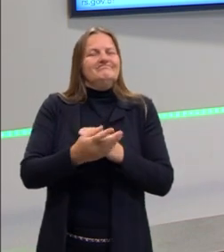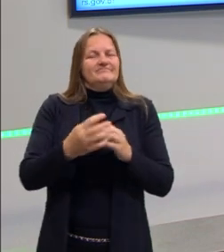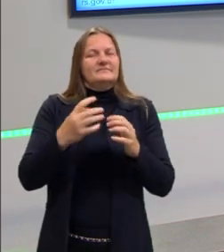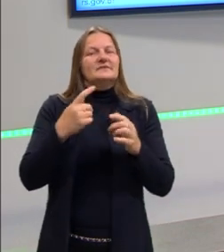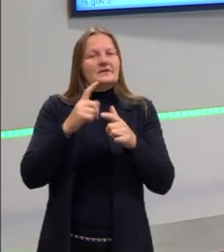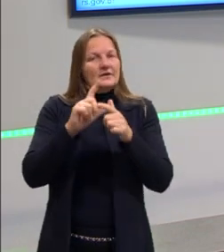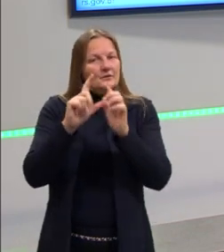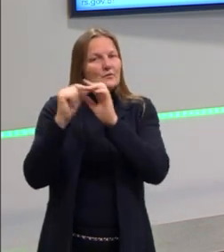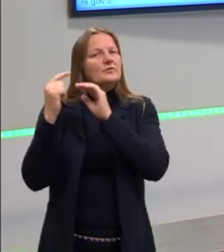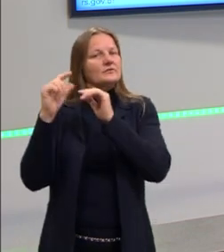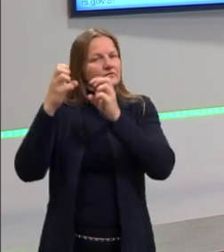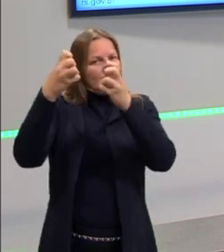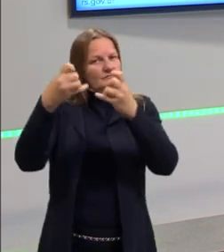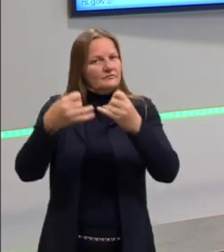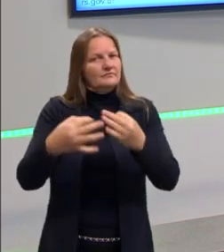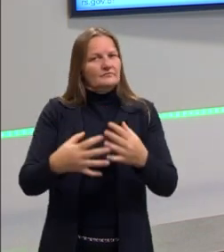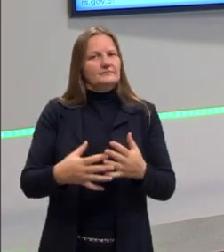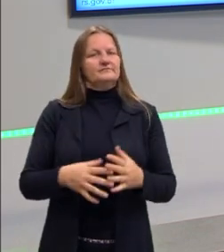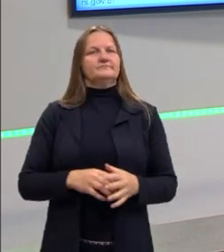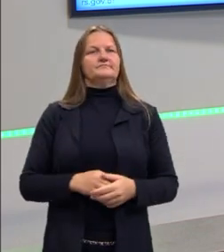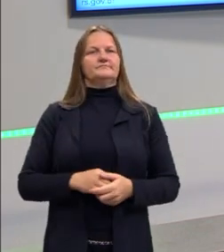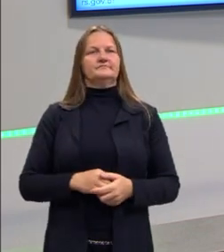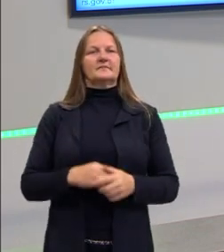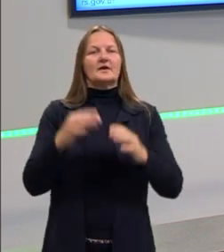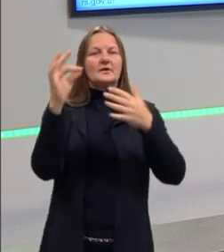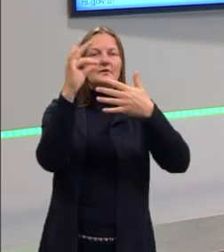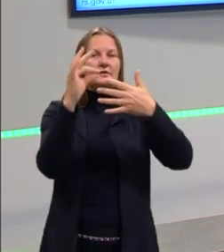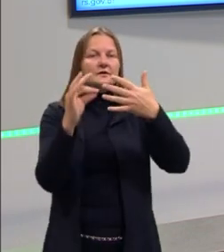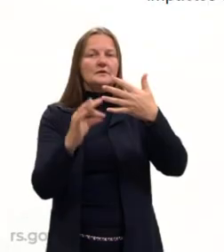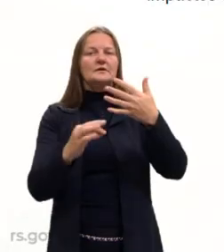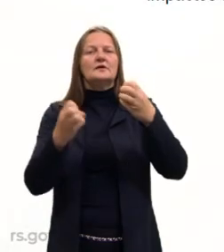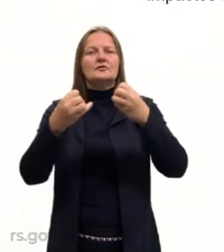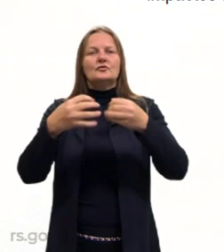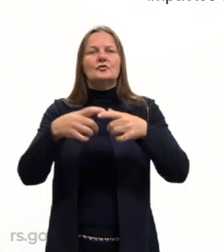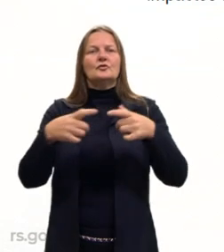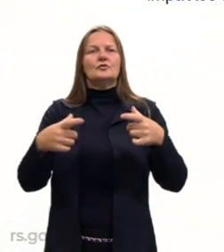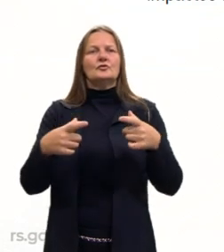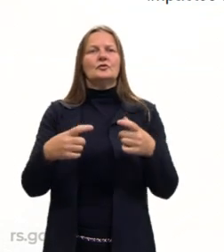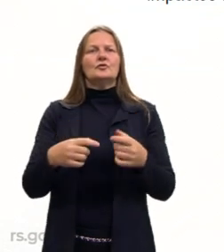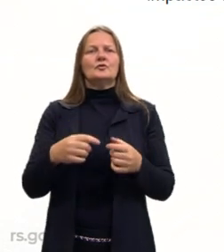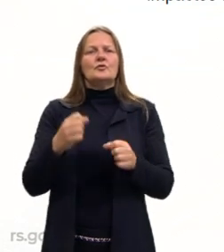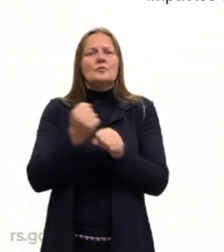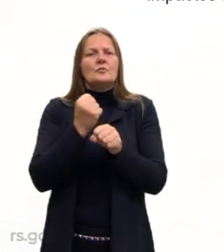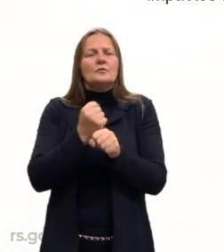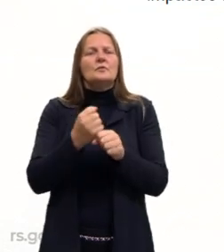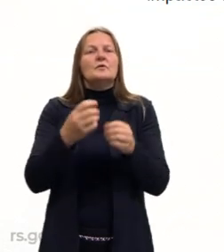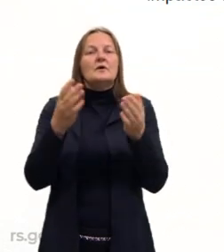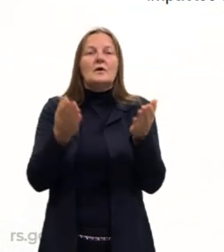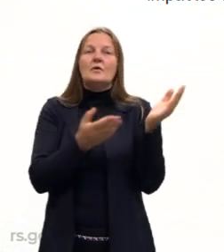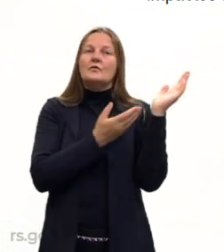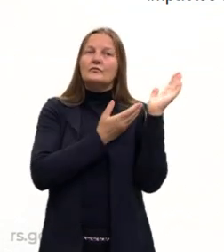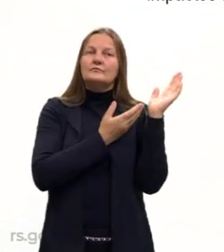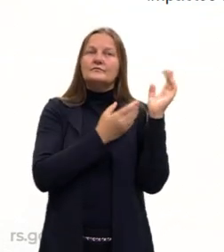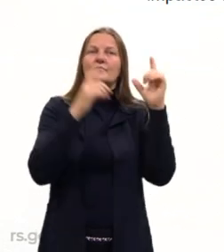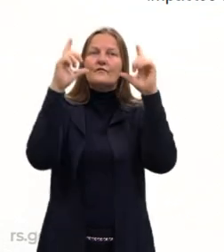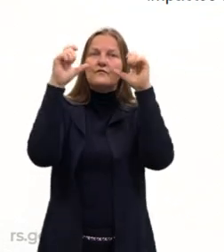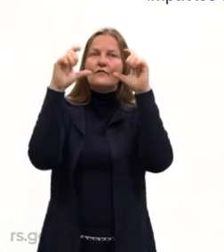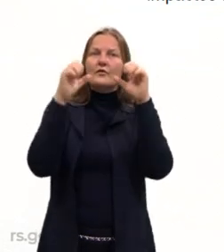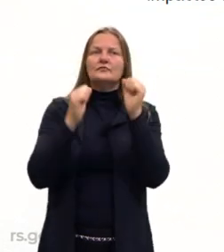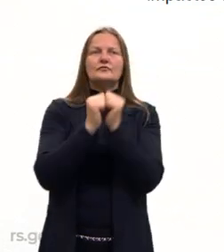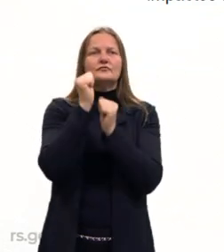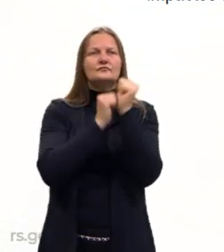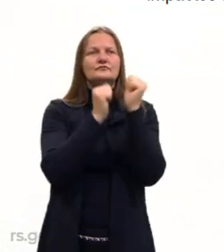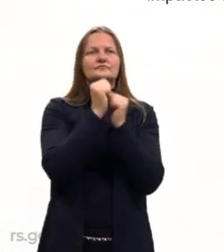urbanização, tá, gurizada? Entre outras coisas aí, né? Aumento da capacidade produtiva. E aí eu trago algumas imagens e uma